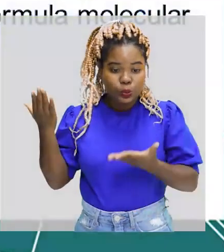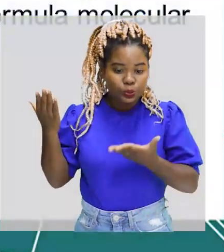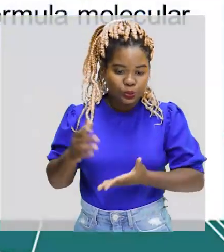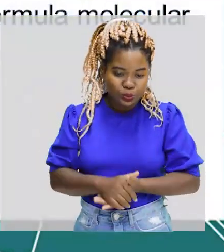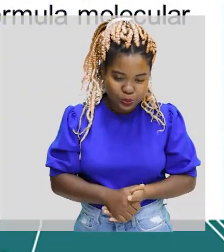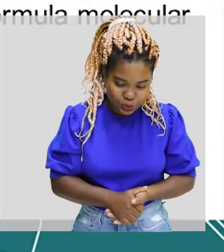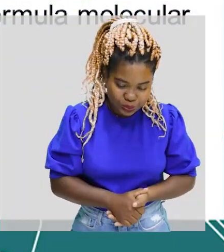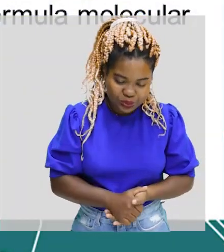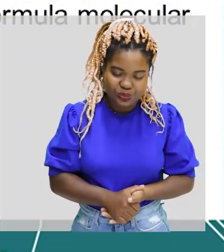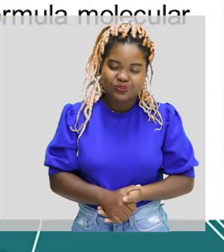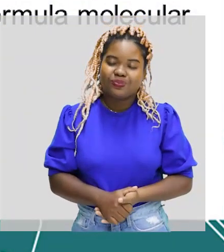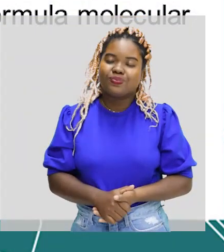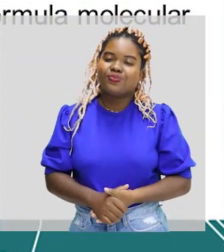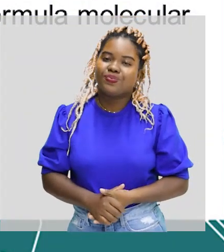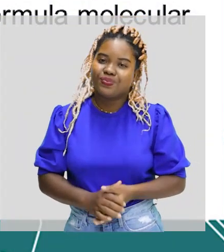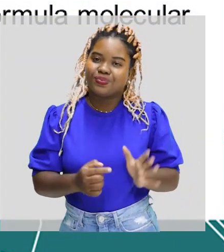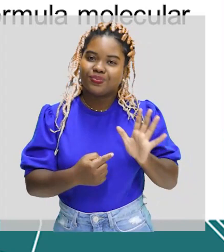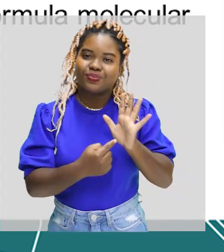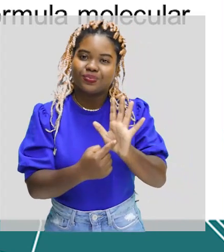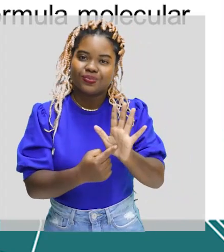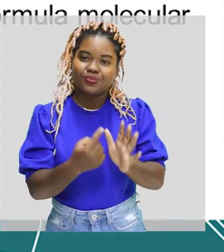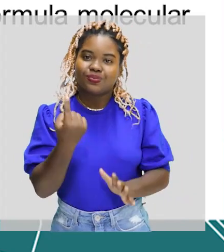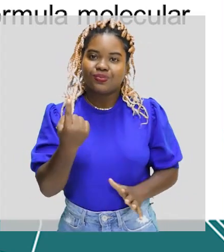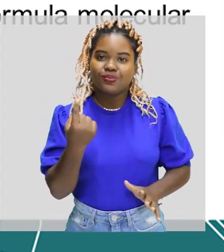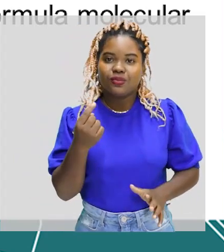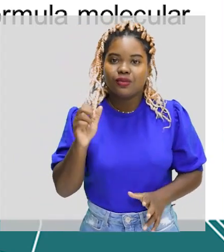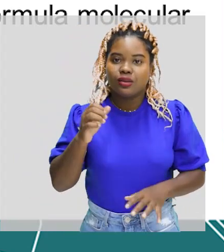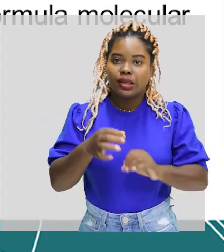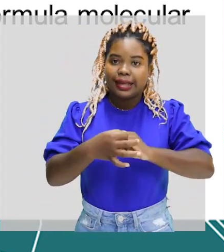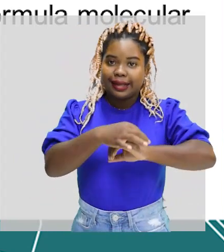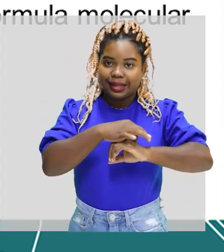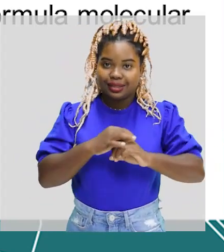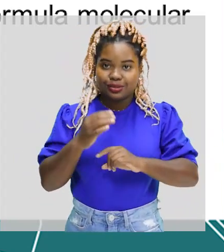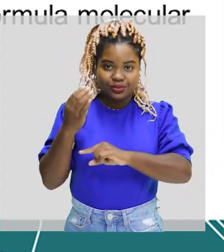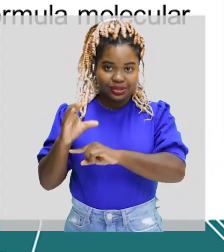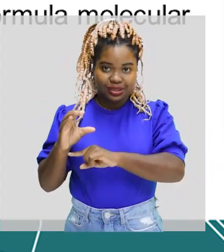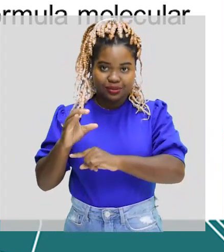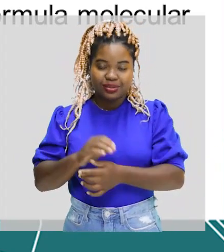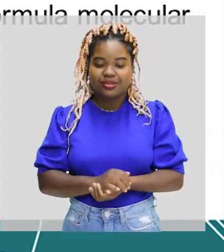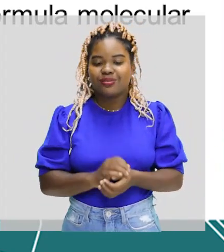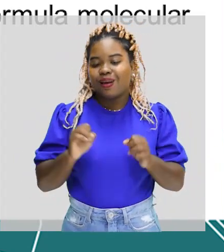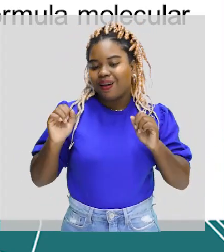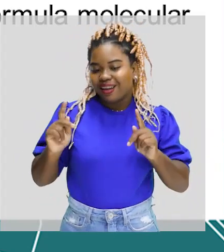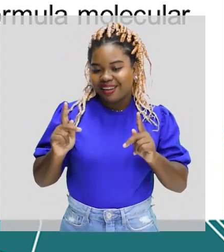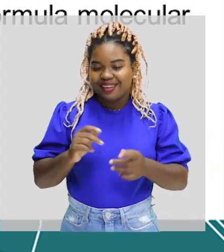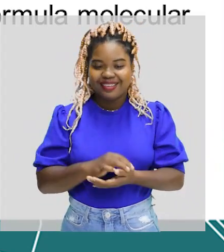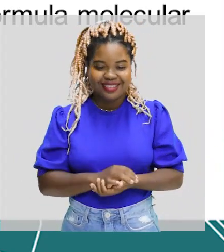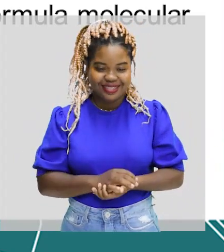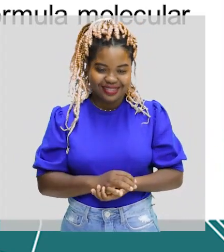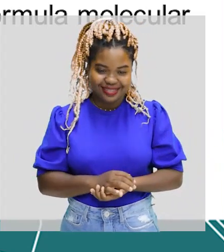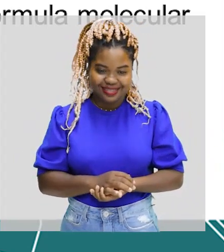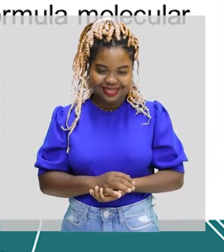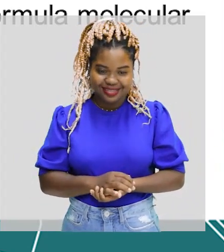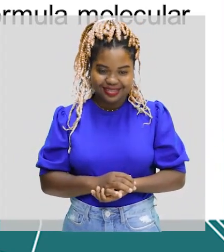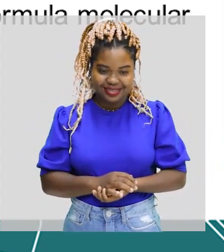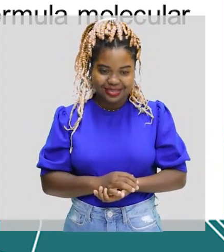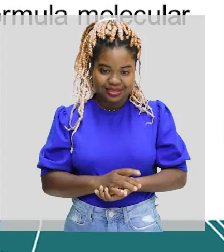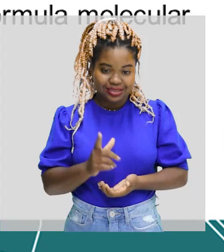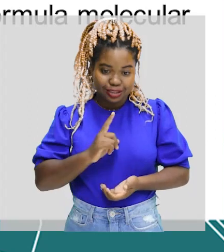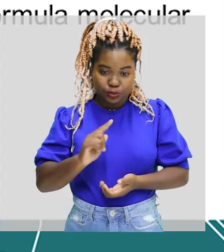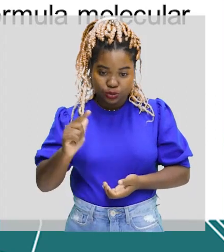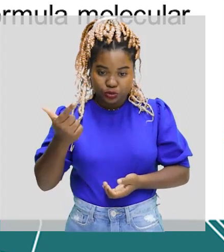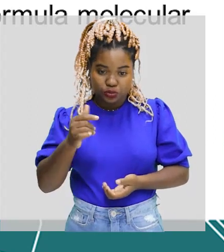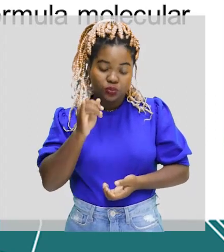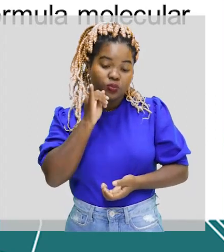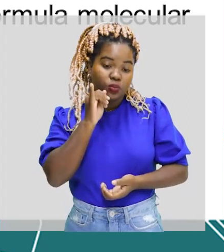alcano, que apresenta somente um átomo de carbono. Show? Bom, aqui nós temos um outro